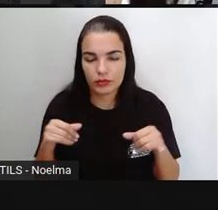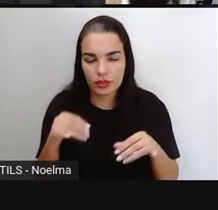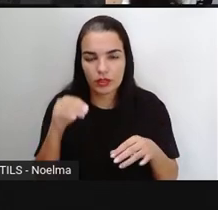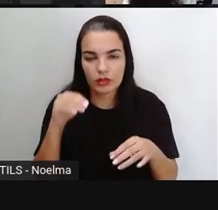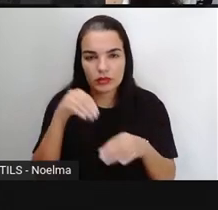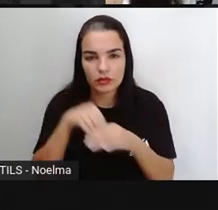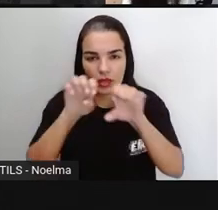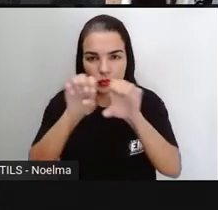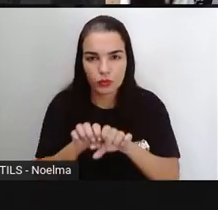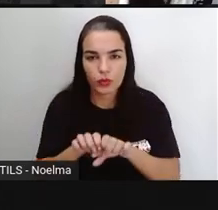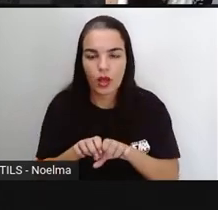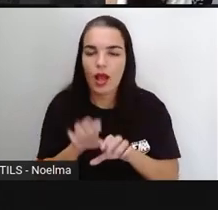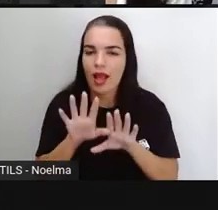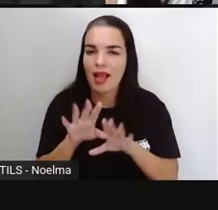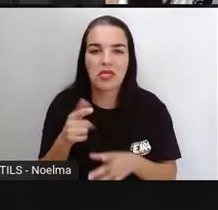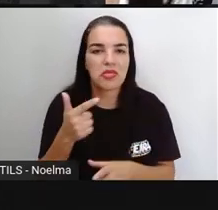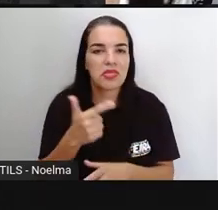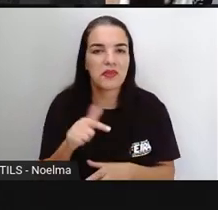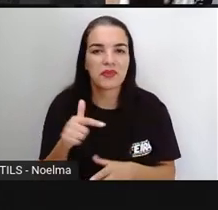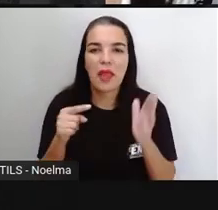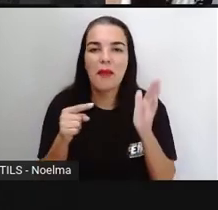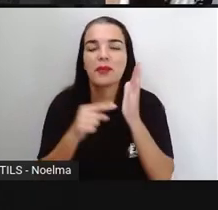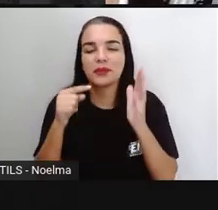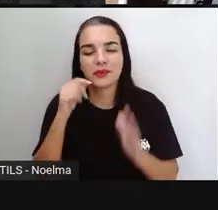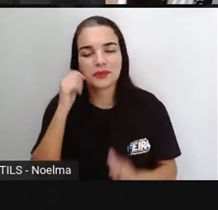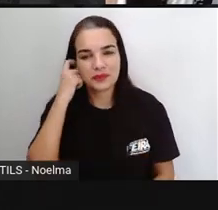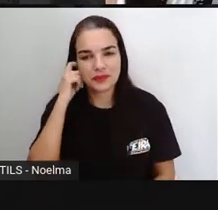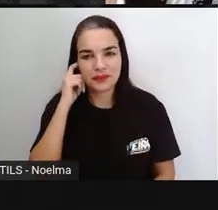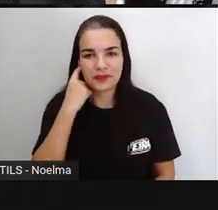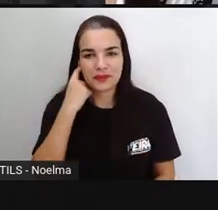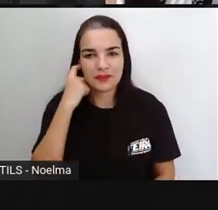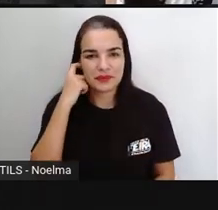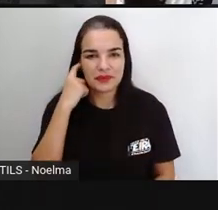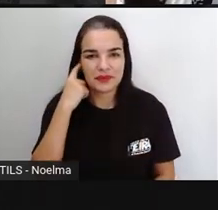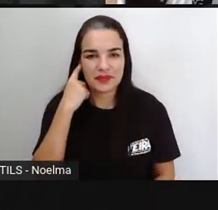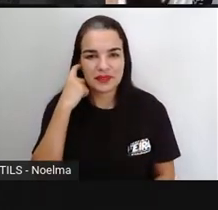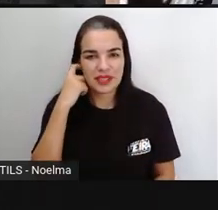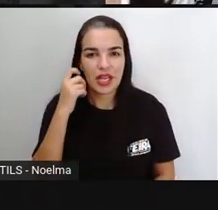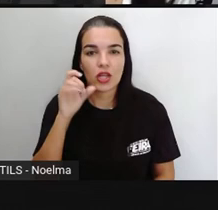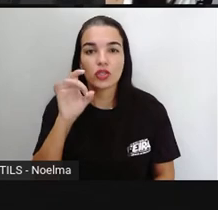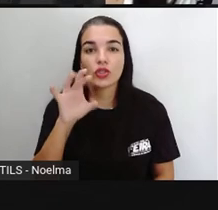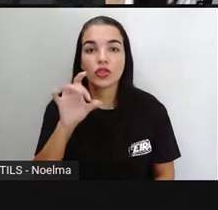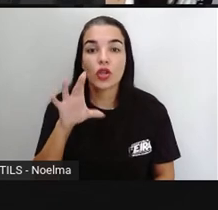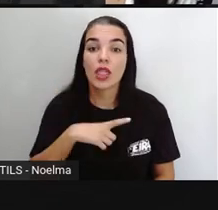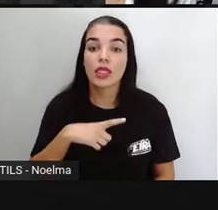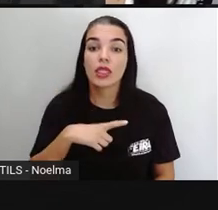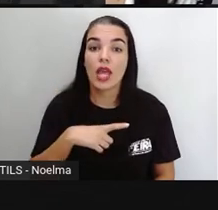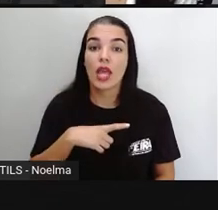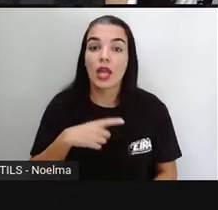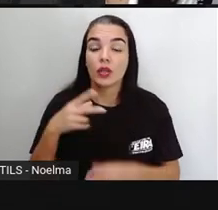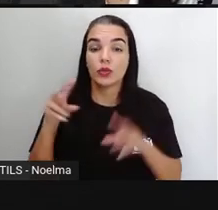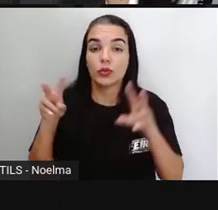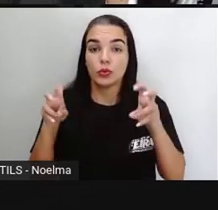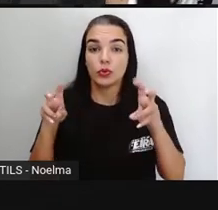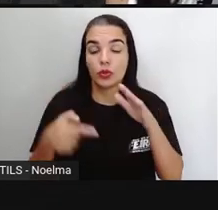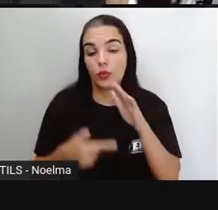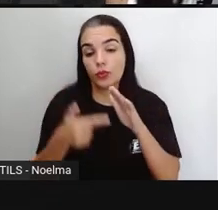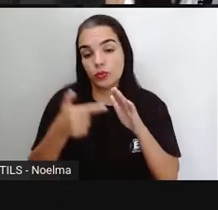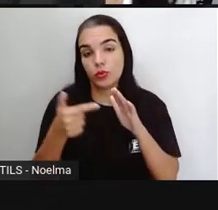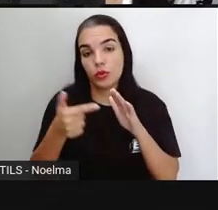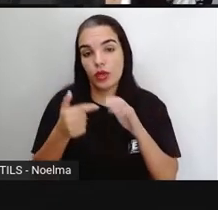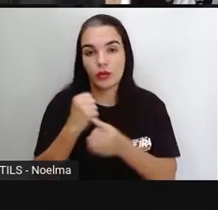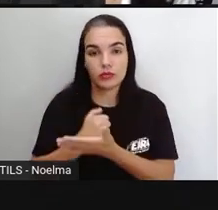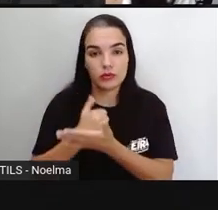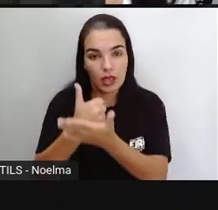título ele não é pontuado. A gente percebe o ponto final presente no título auxiliar no subtítulo